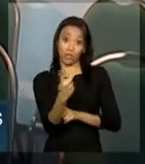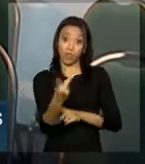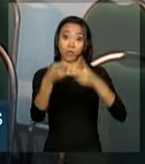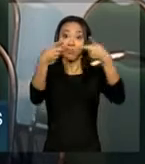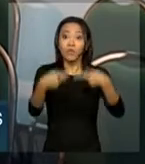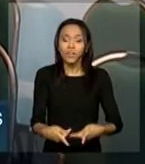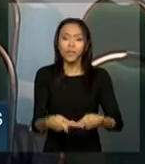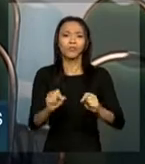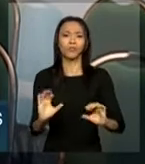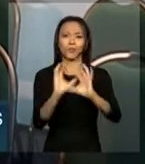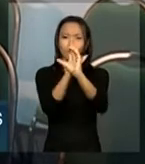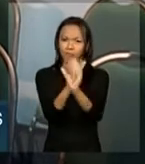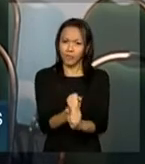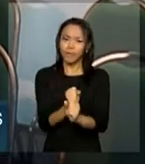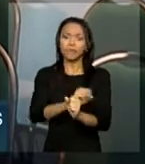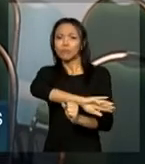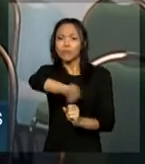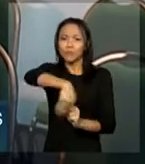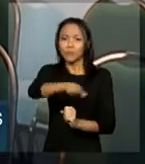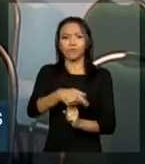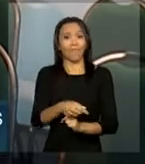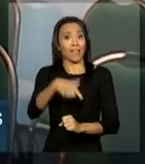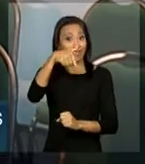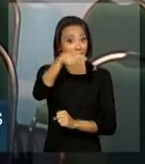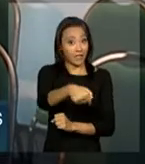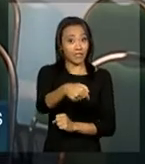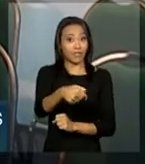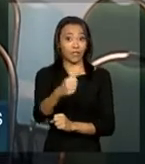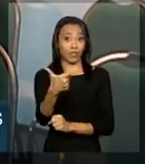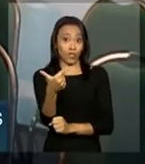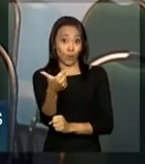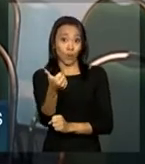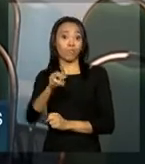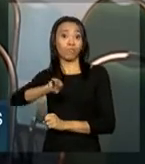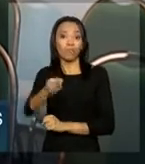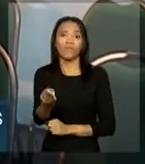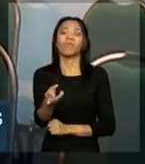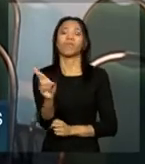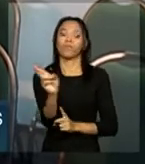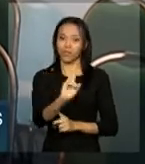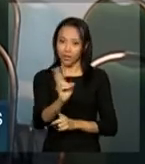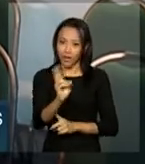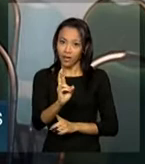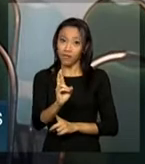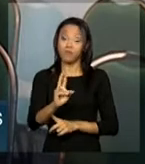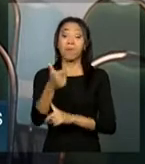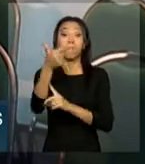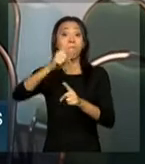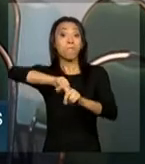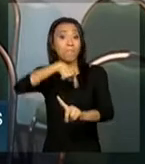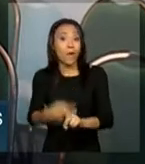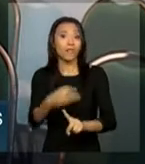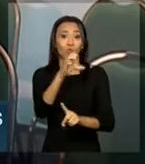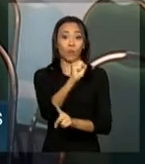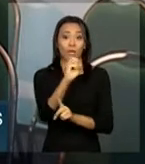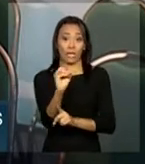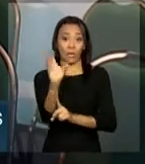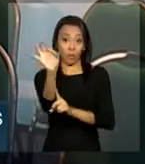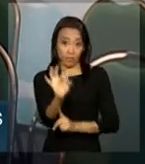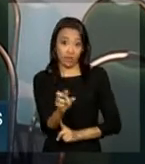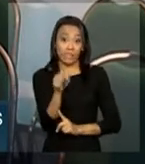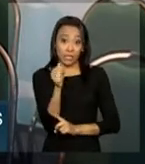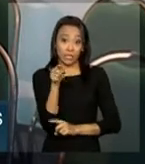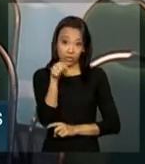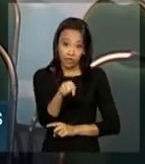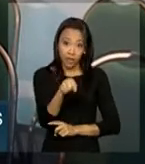projetos somados chegam a 712 milhões de reais, sendo que mais de 80% desse valor